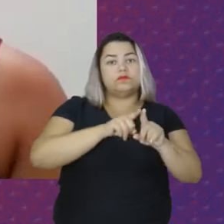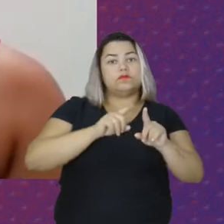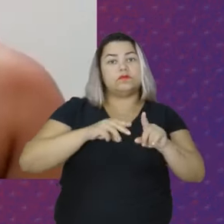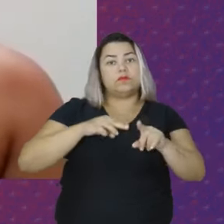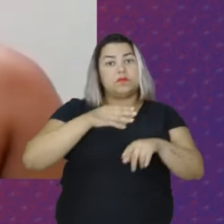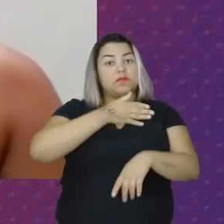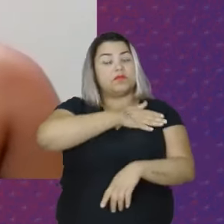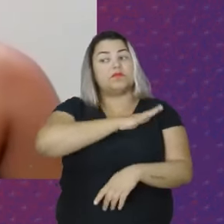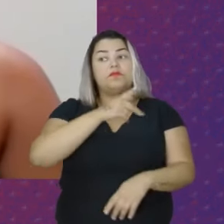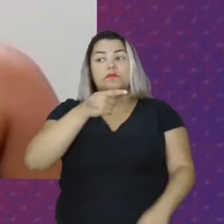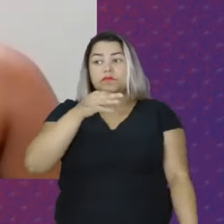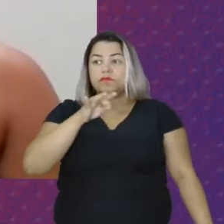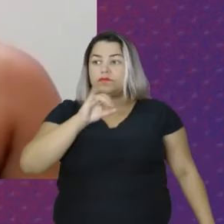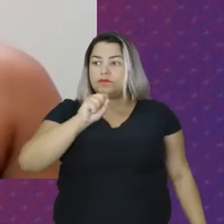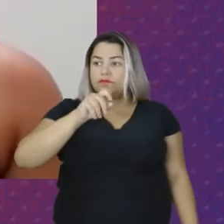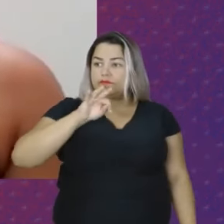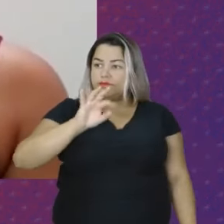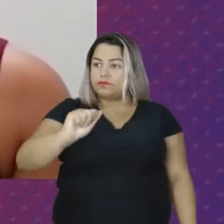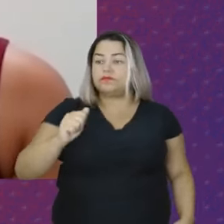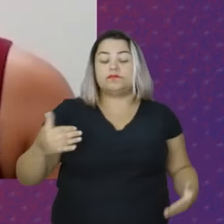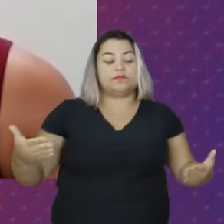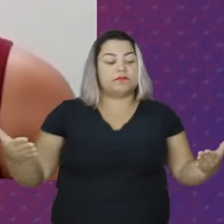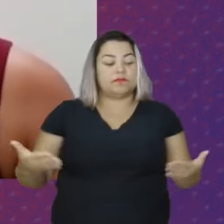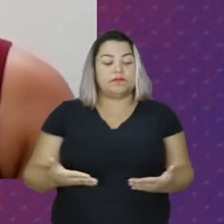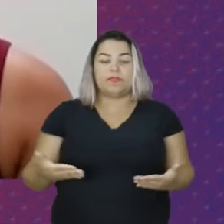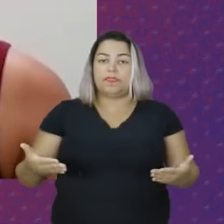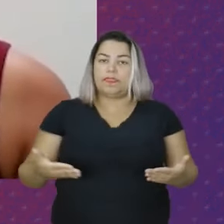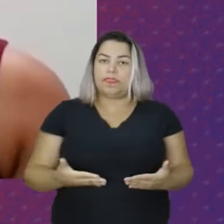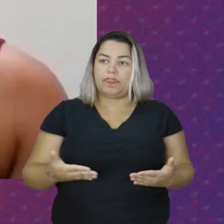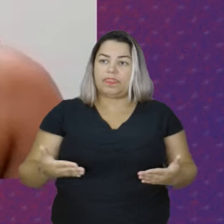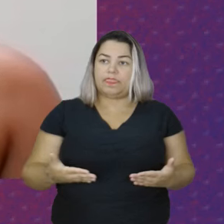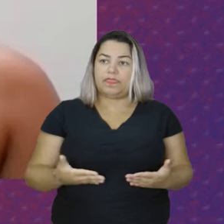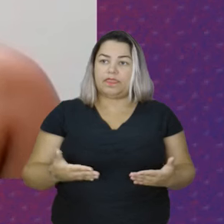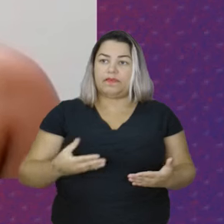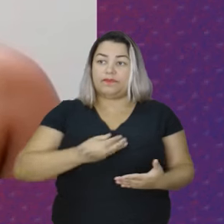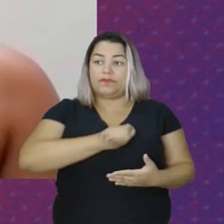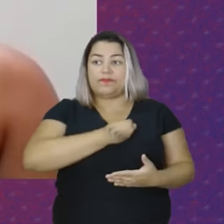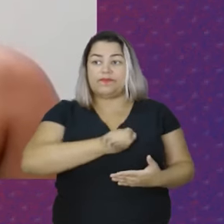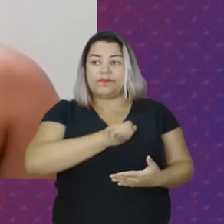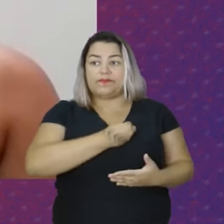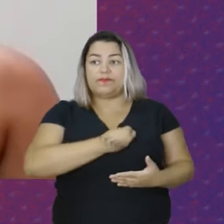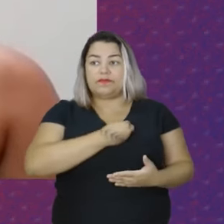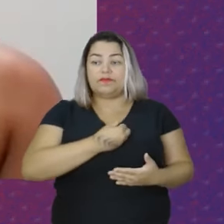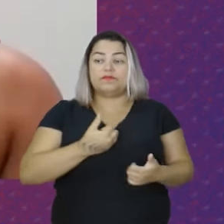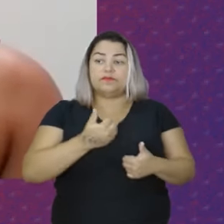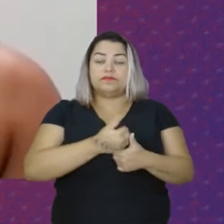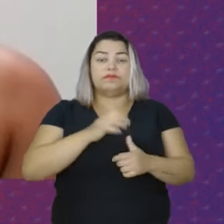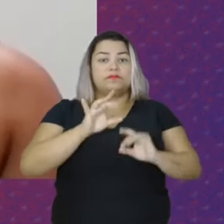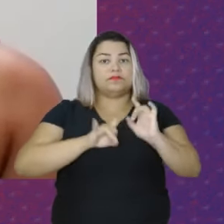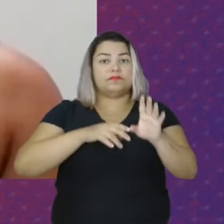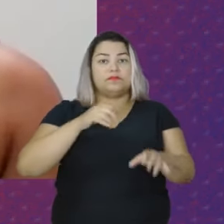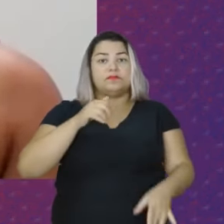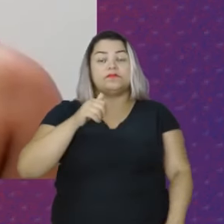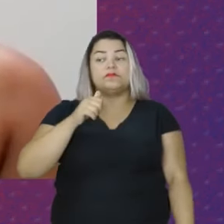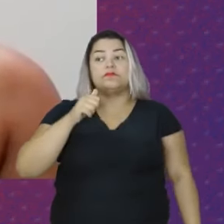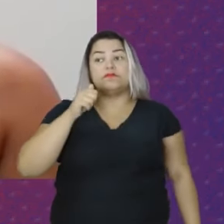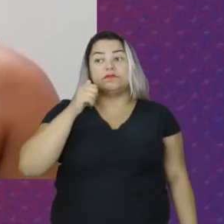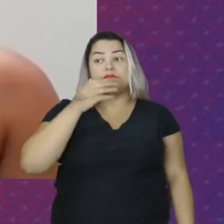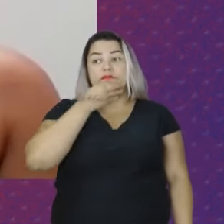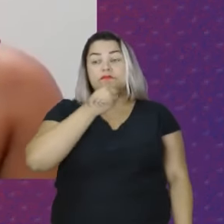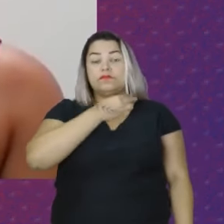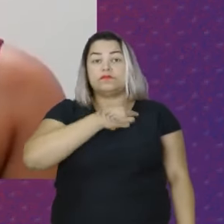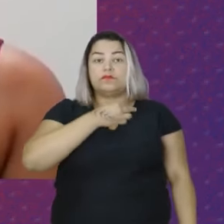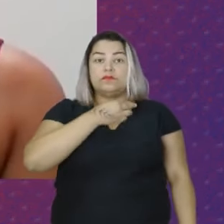petista E, atualmente, eu estou como assessora especial Do Ministro da Justiça e Segurança